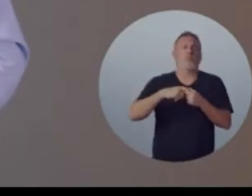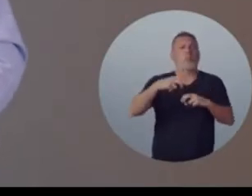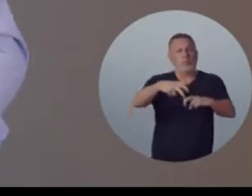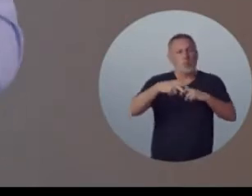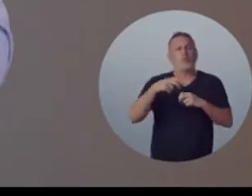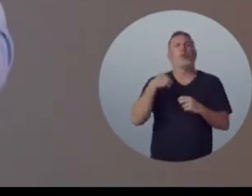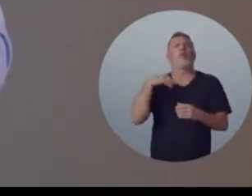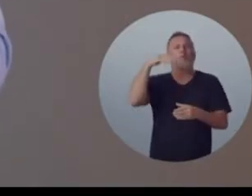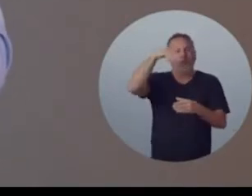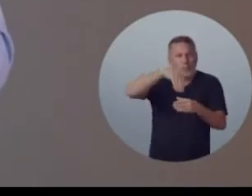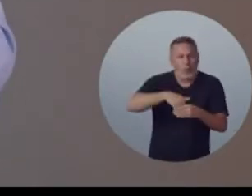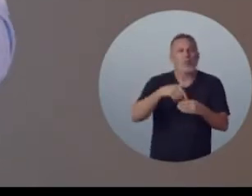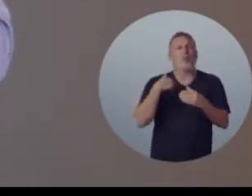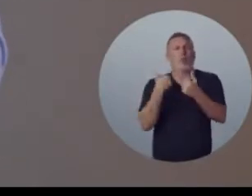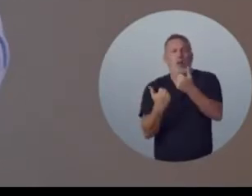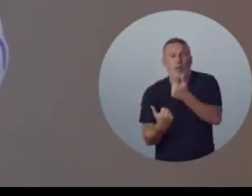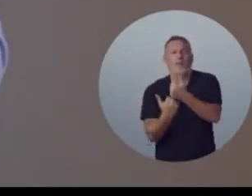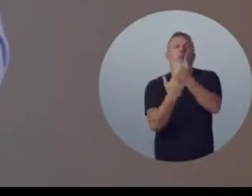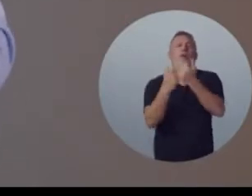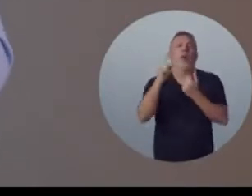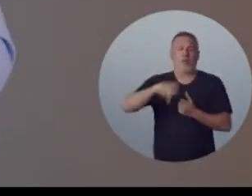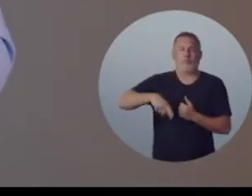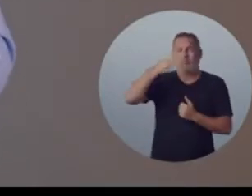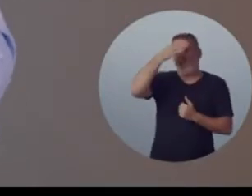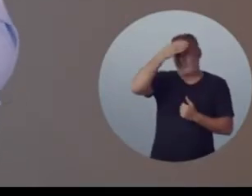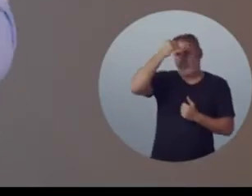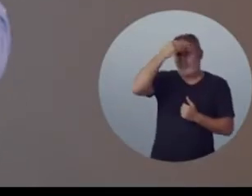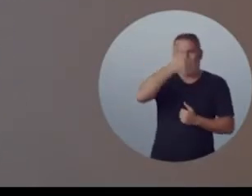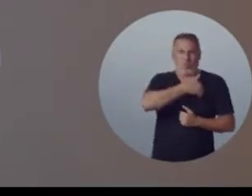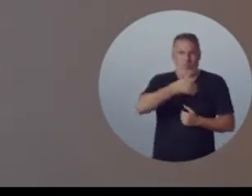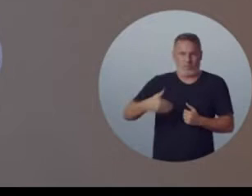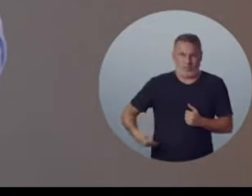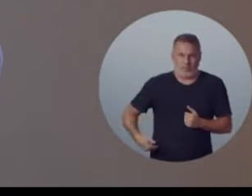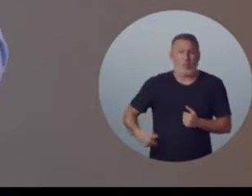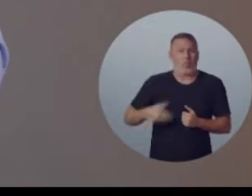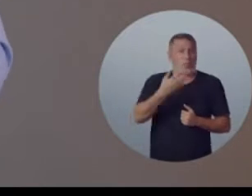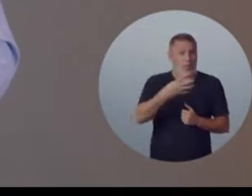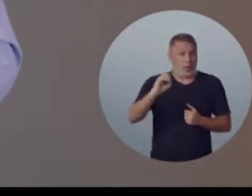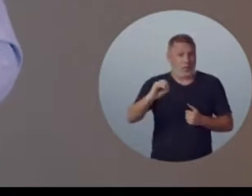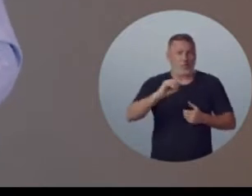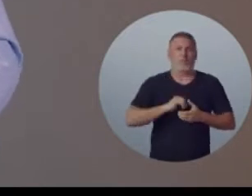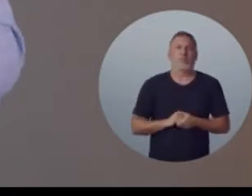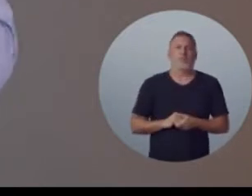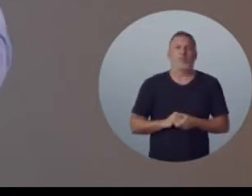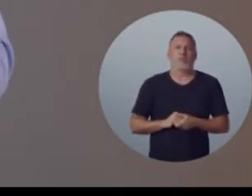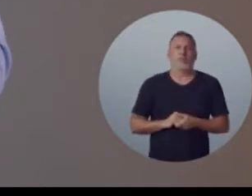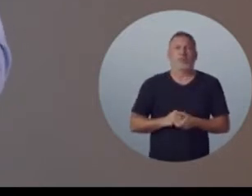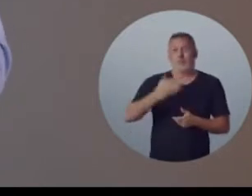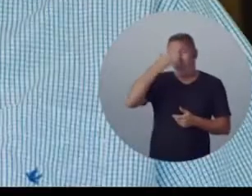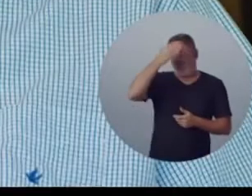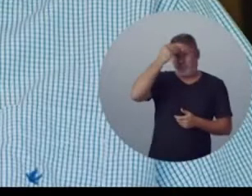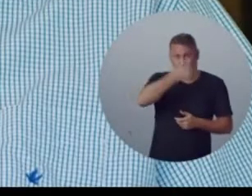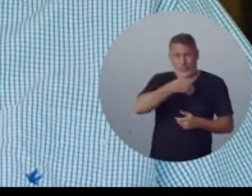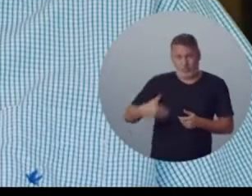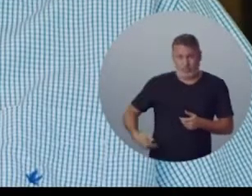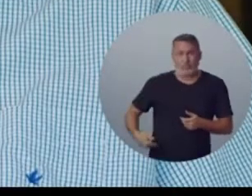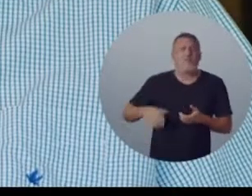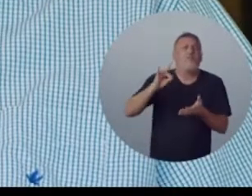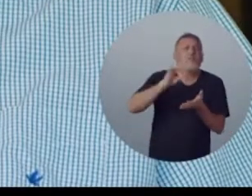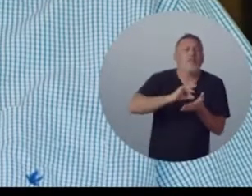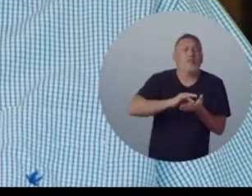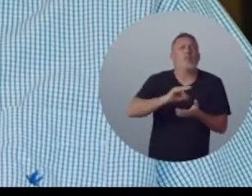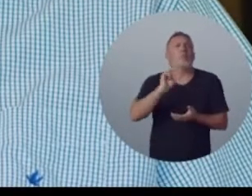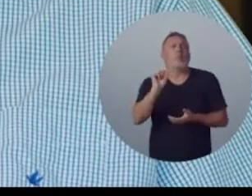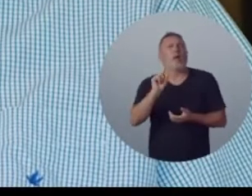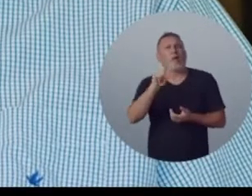retrocessos. Por isso, eu voto, eu apoio Renato Casagrande, governador 40. O governador Renato